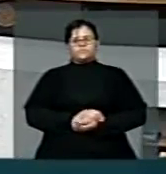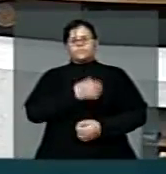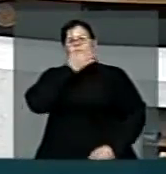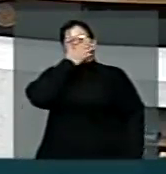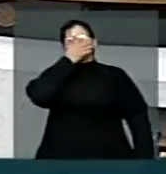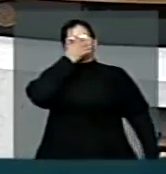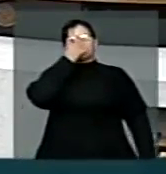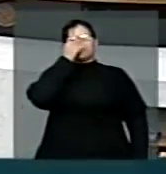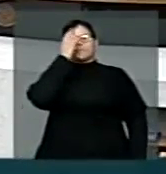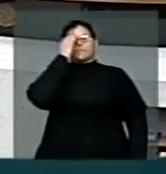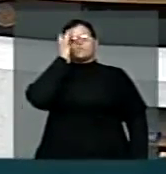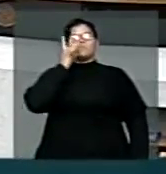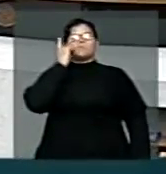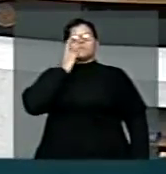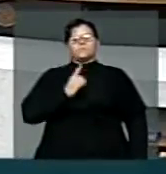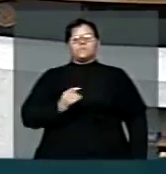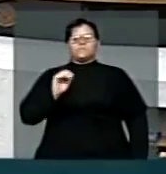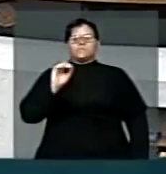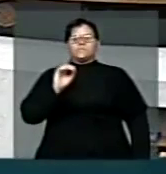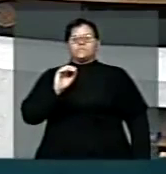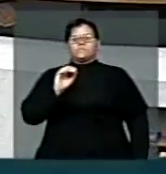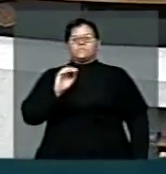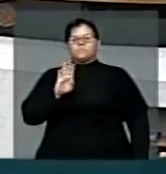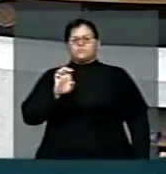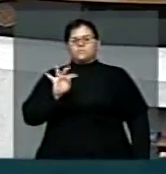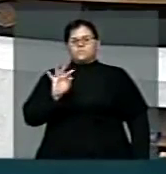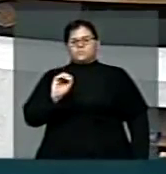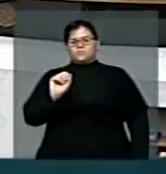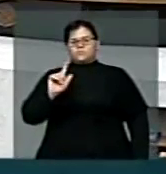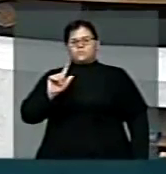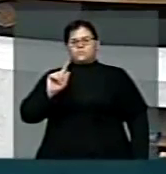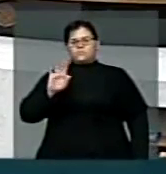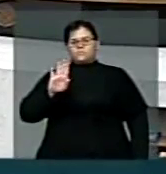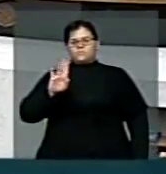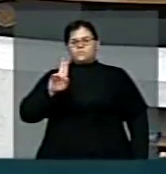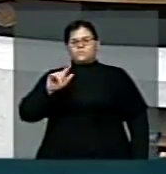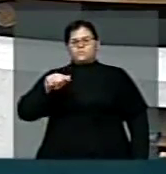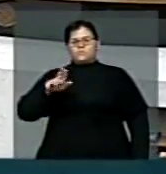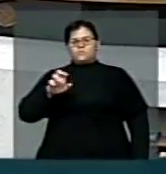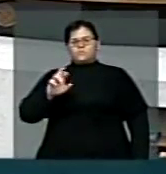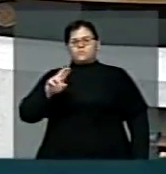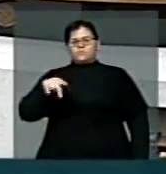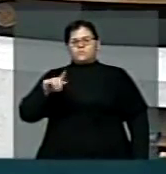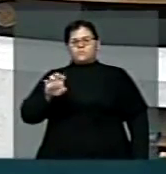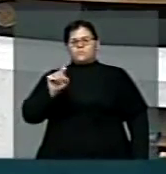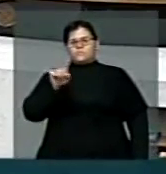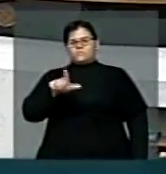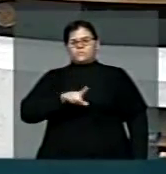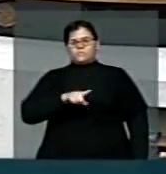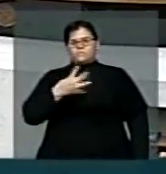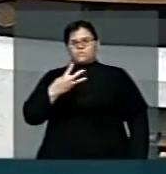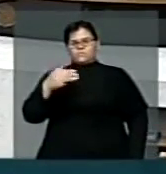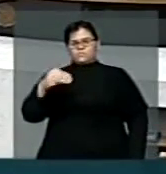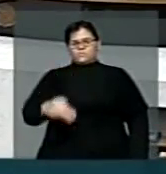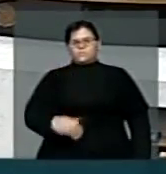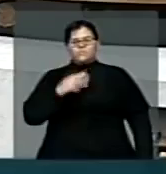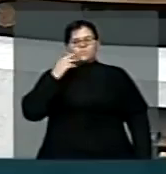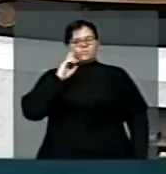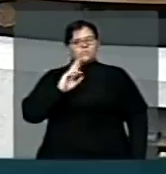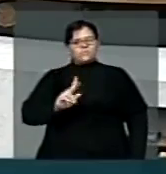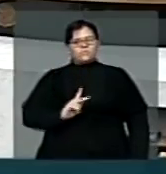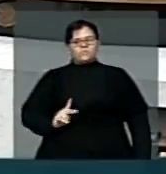O deputado Beto Albuquerque, líder do PSB, quatro minutos. Senhor